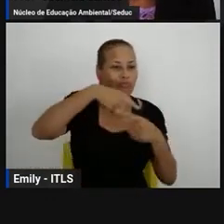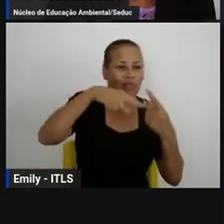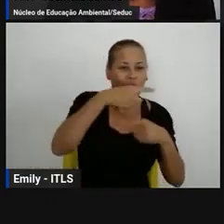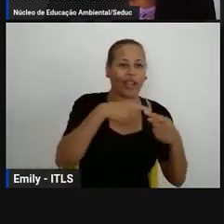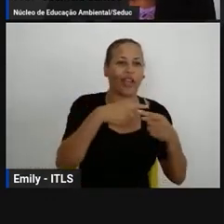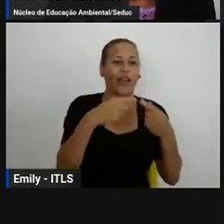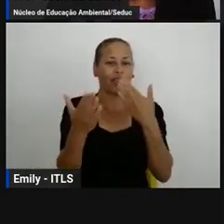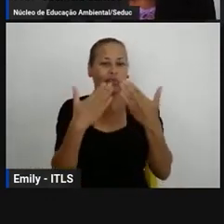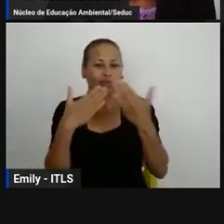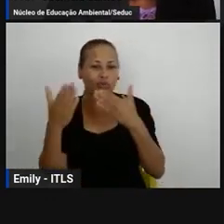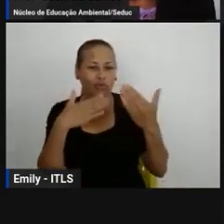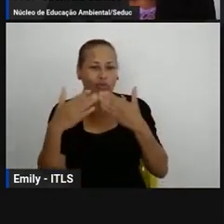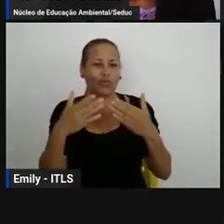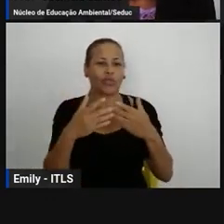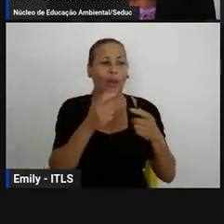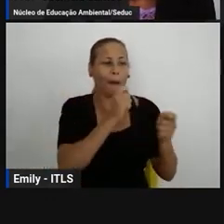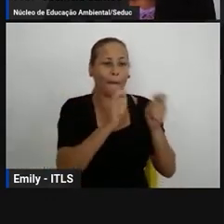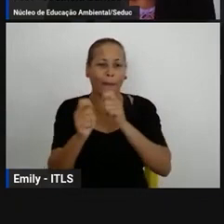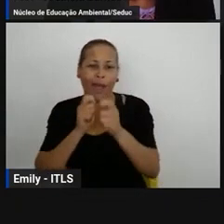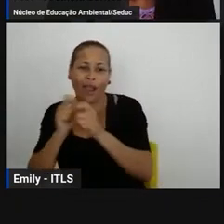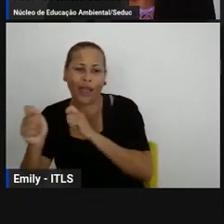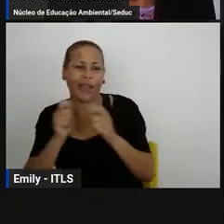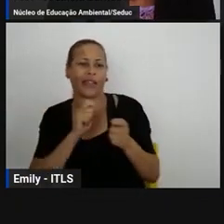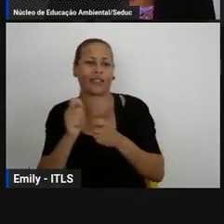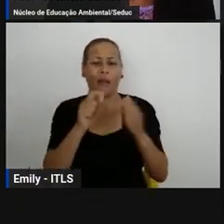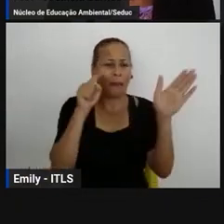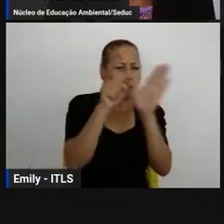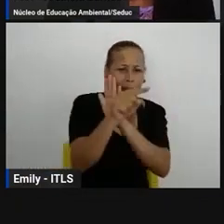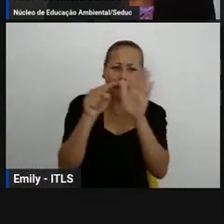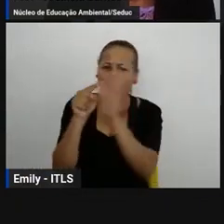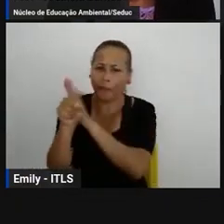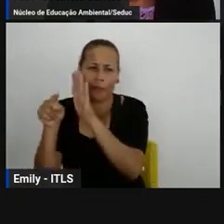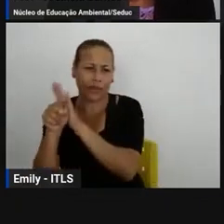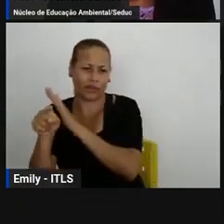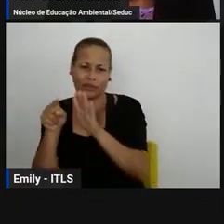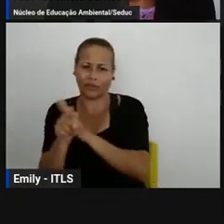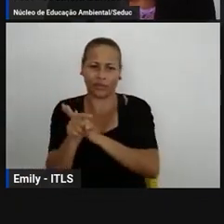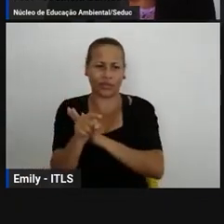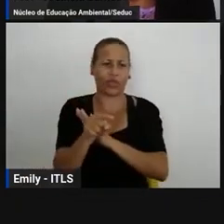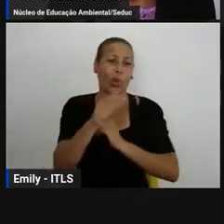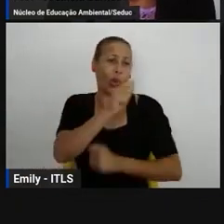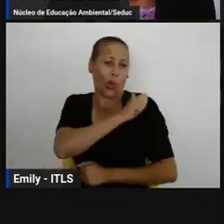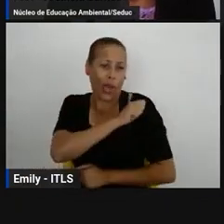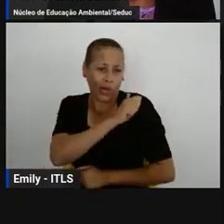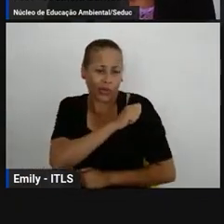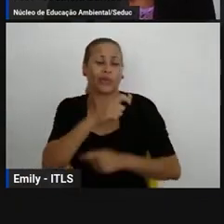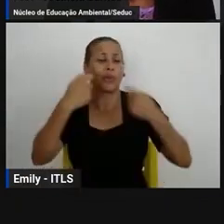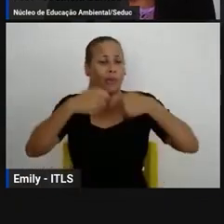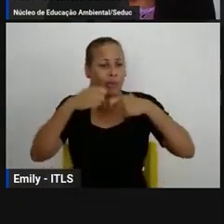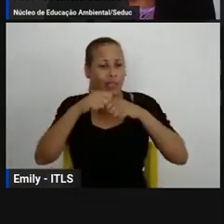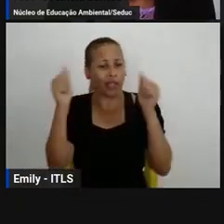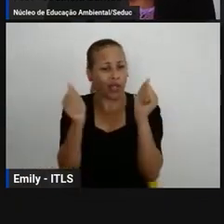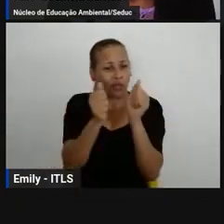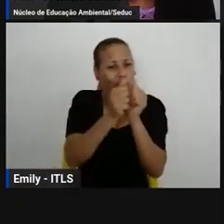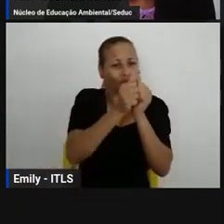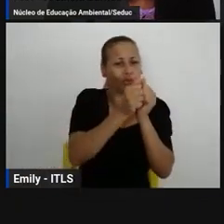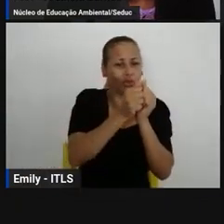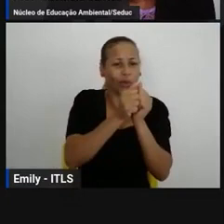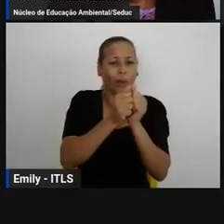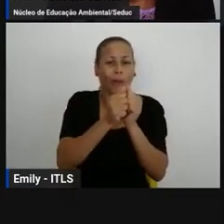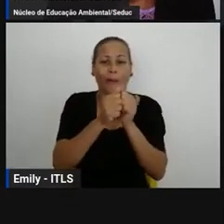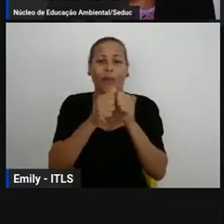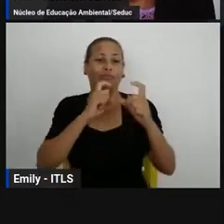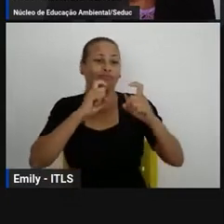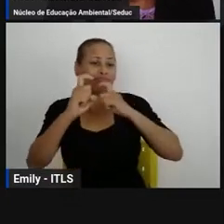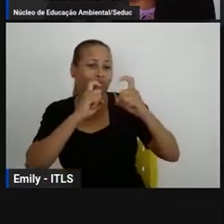maioria de leitura palestras diversas então assim foi um projeto muito profícuo com vários produtos